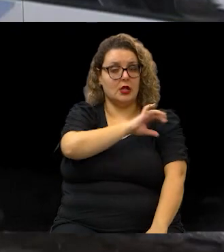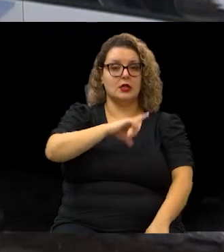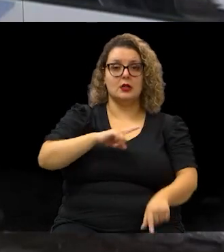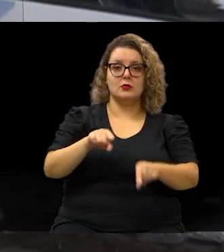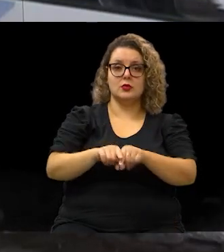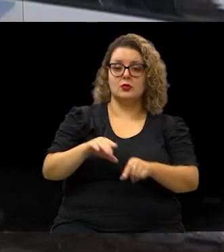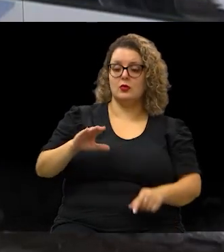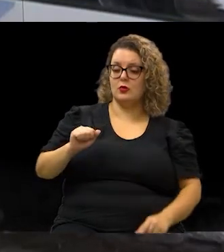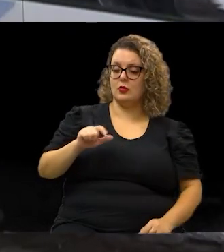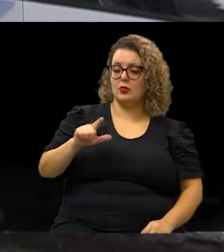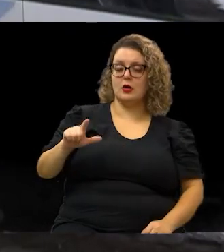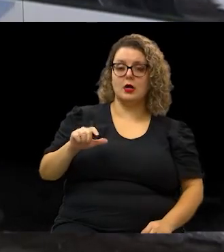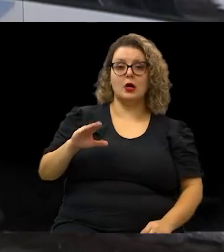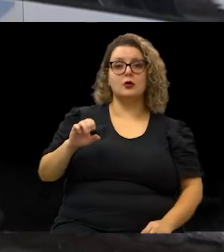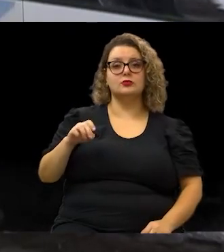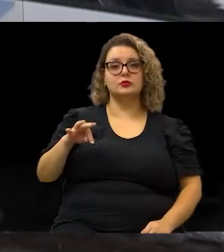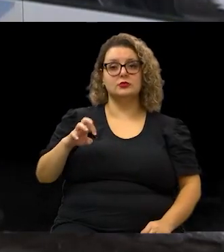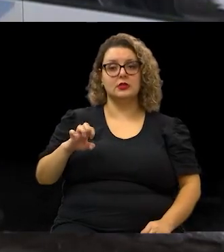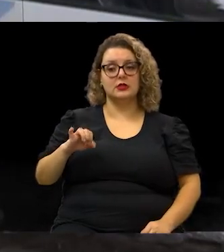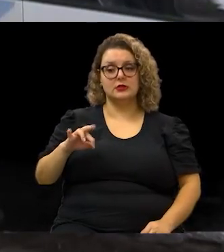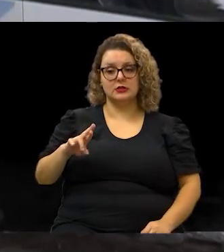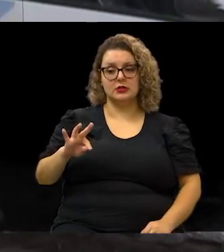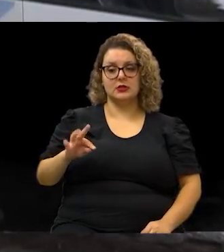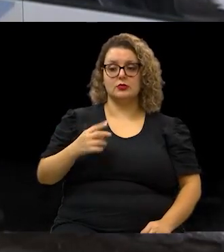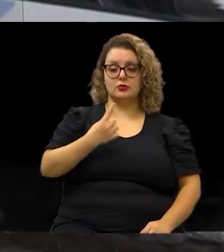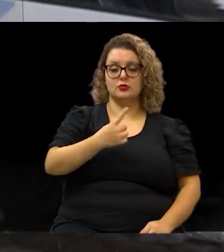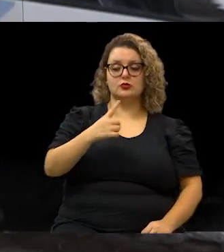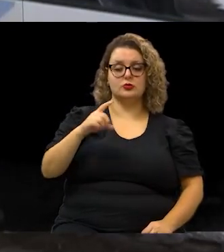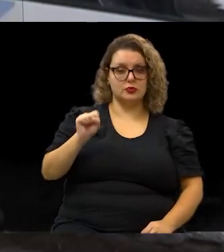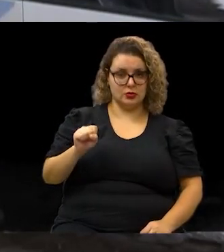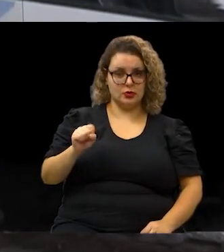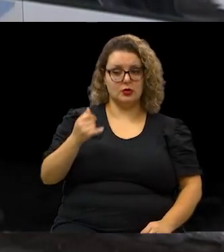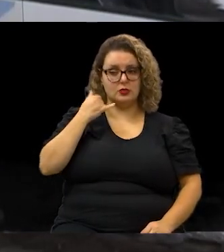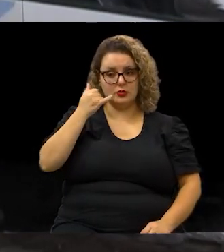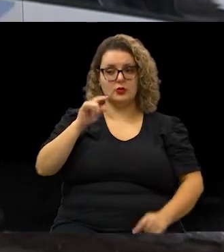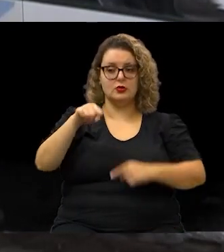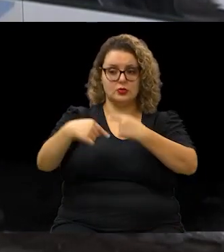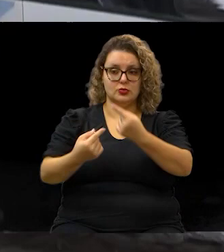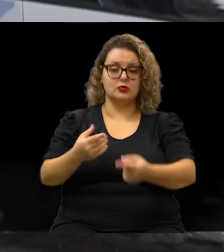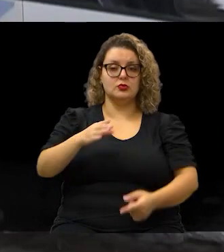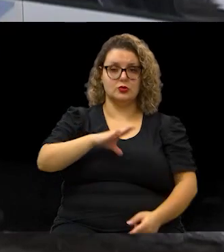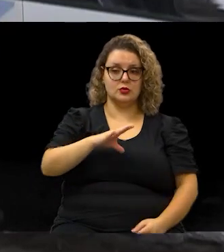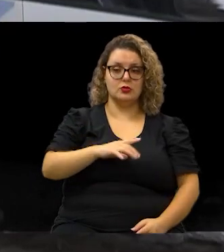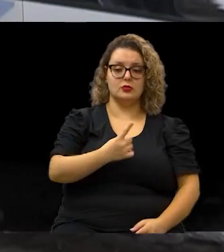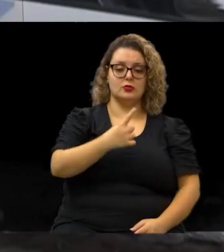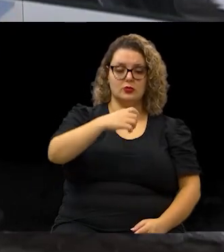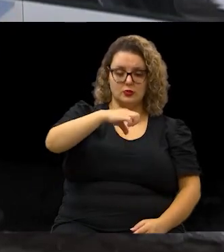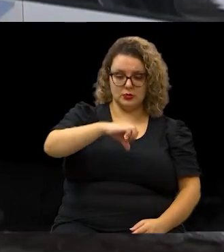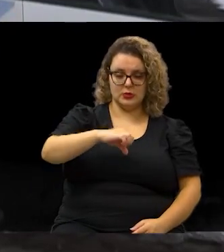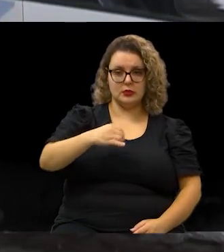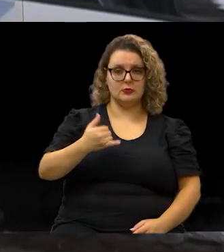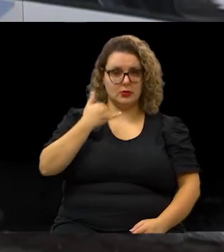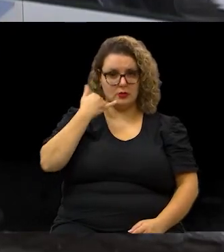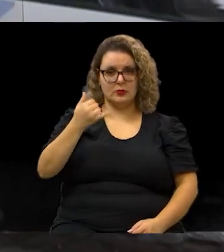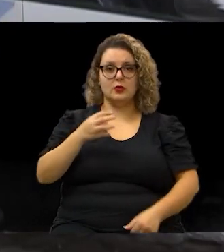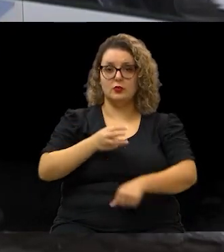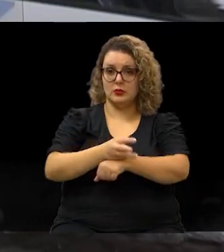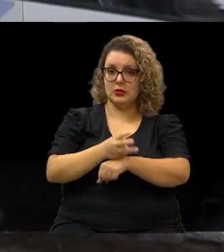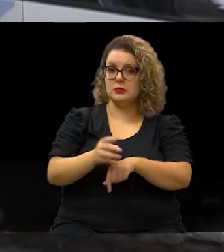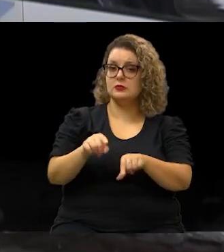o call center, a pessoa pode ligar no 118, inclusive de outra cidade, colocando o DDD19 e o WhatsApp,